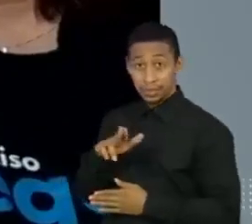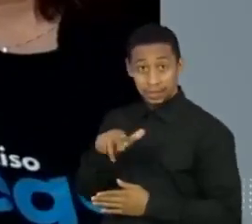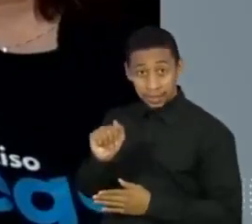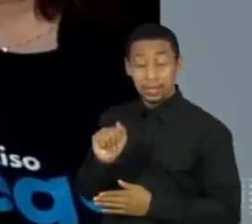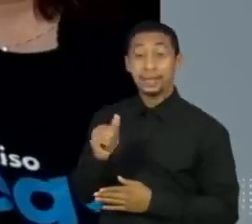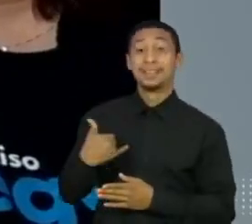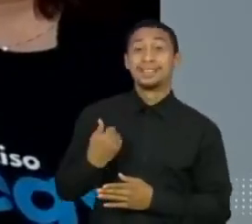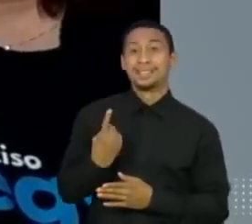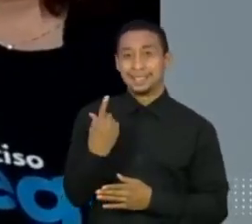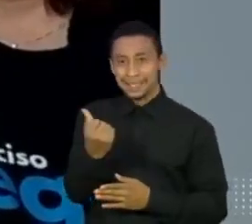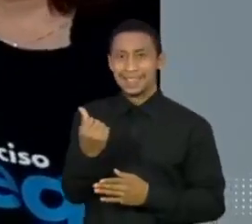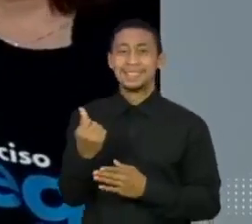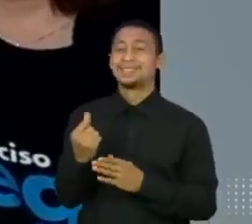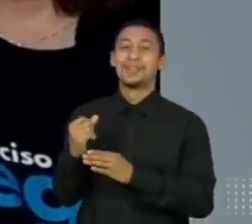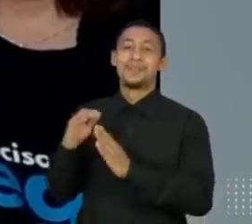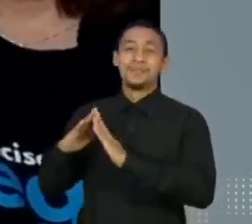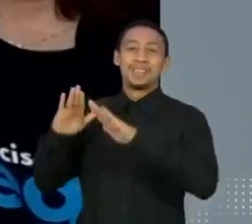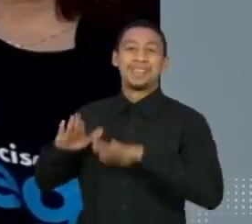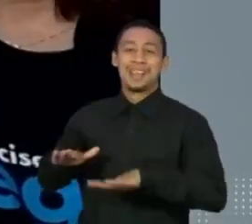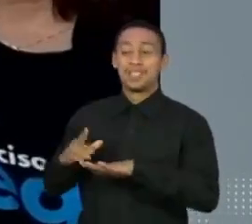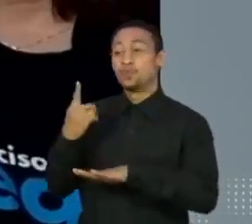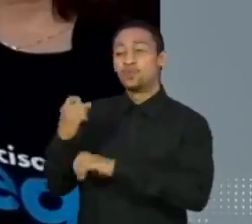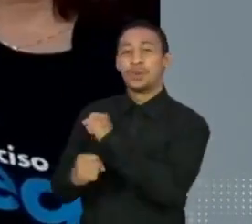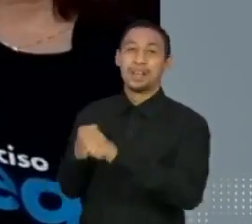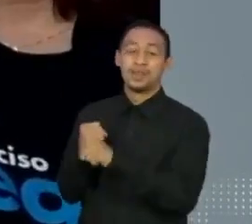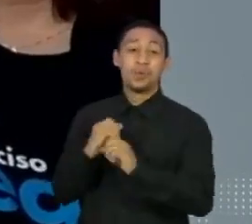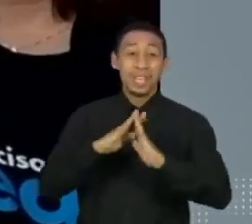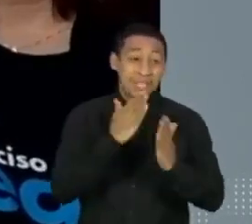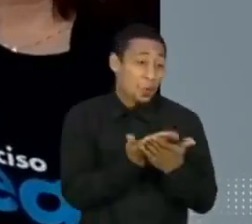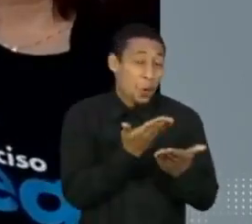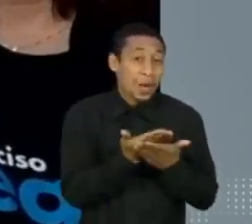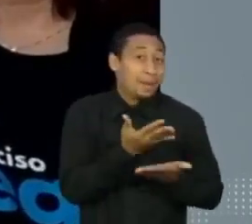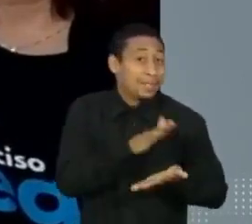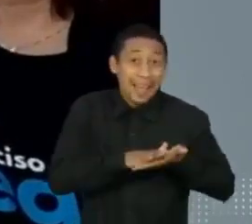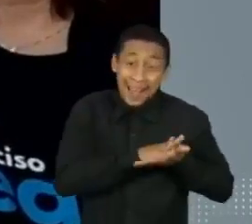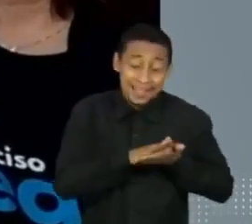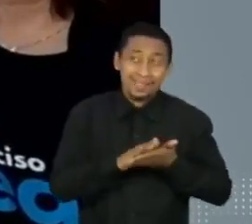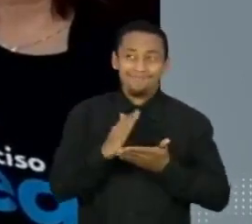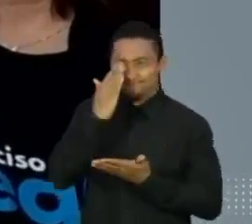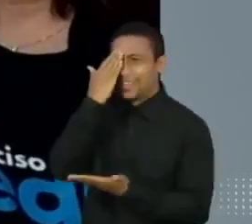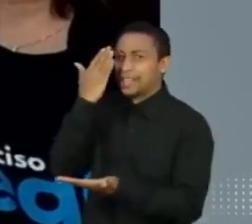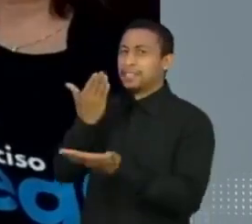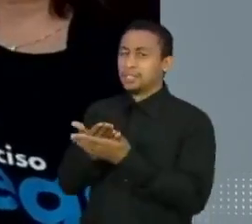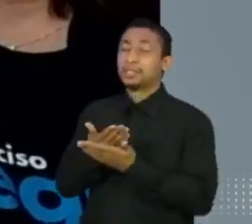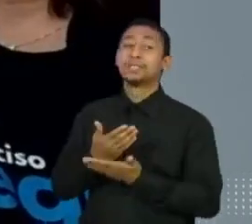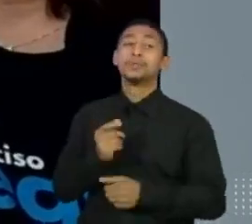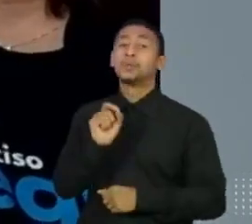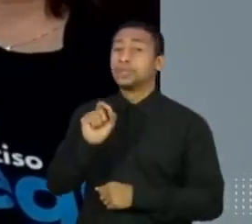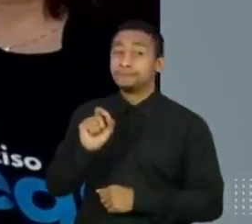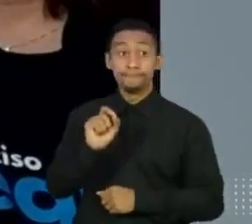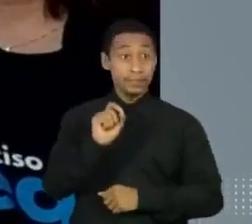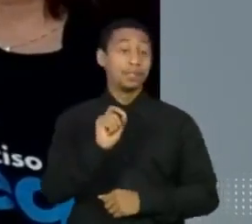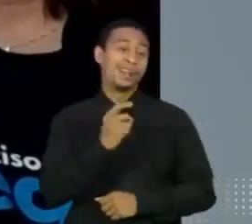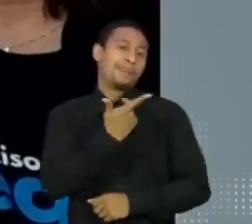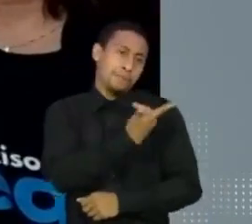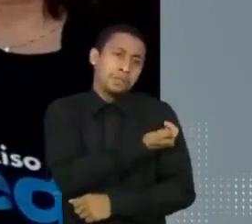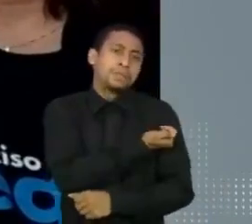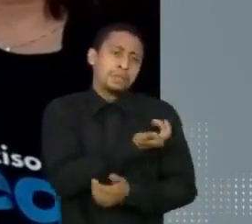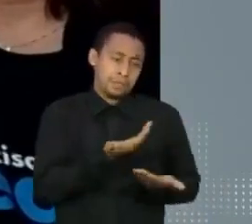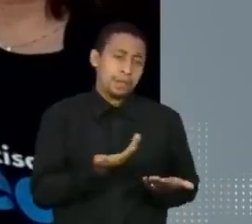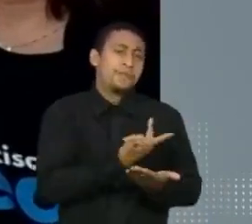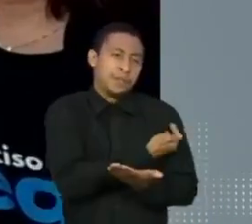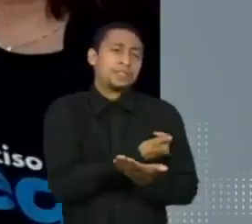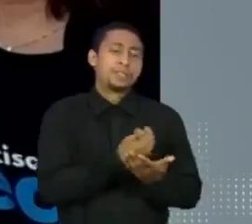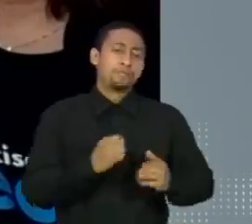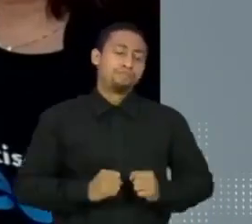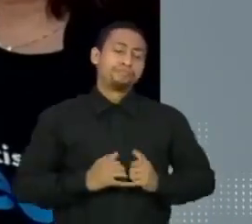um ano e sabe que só tem um jeito da vida voltar ao normal. A vacina, com certeza, porque é um dos meios comprovados cientificamente mais